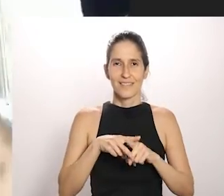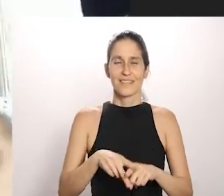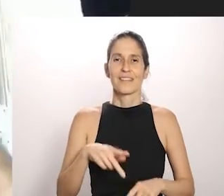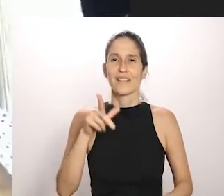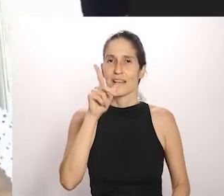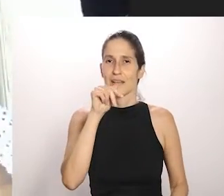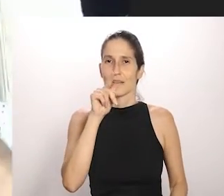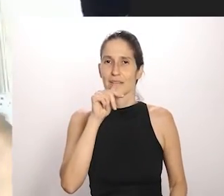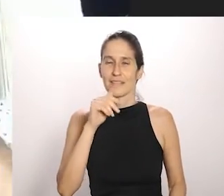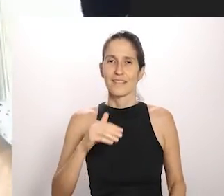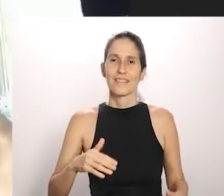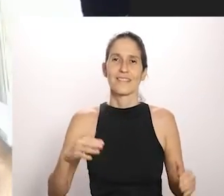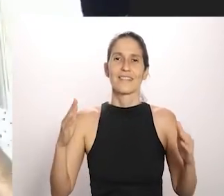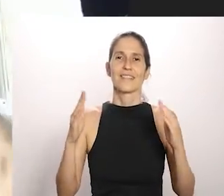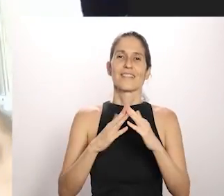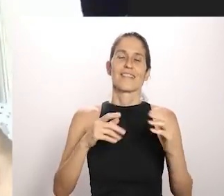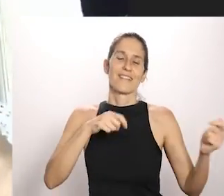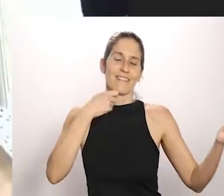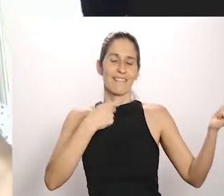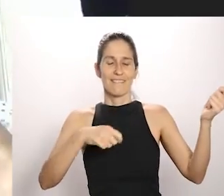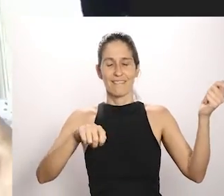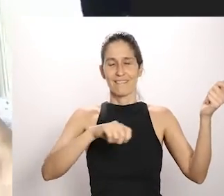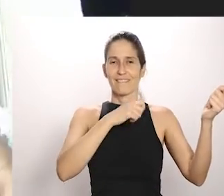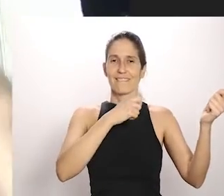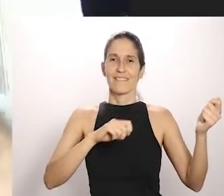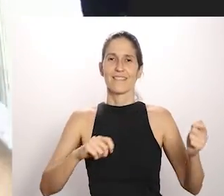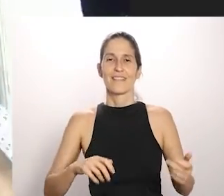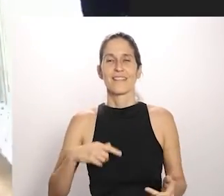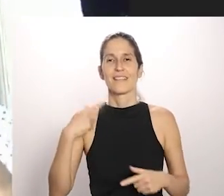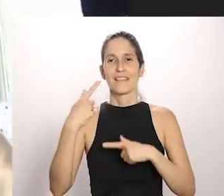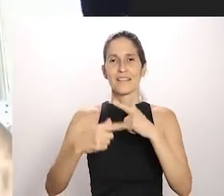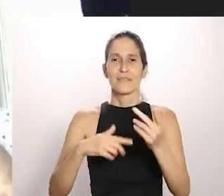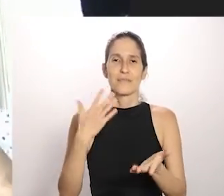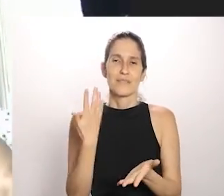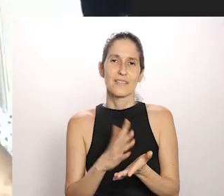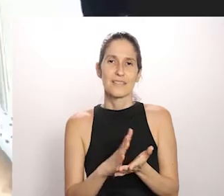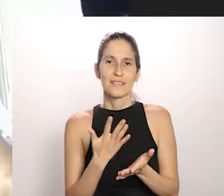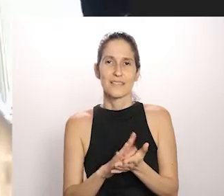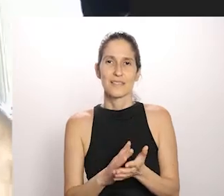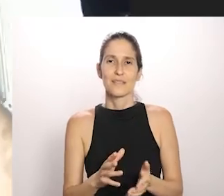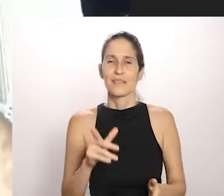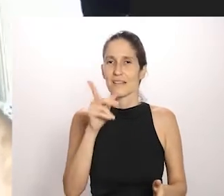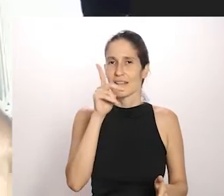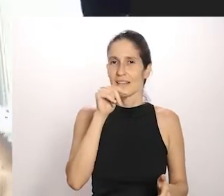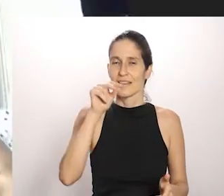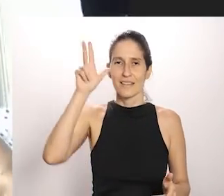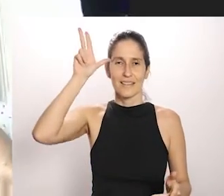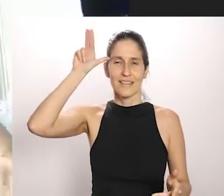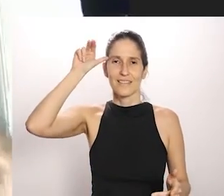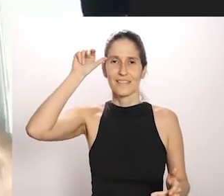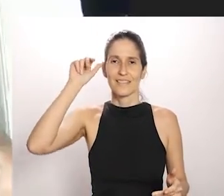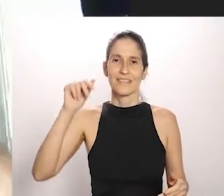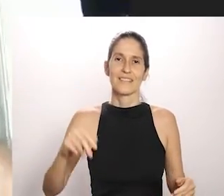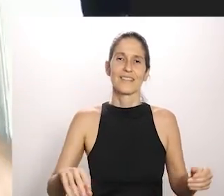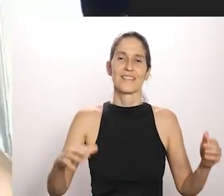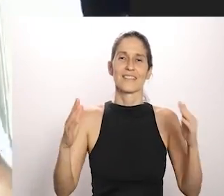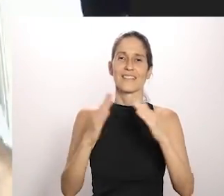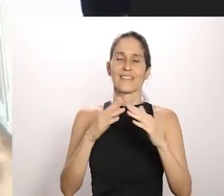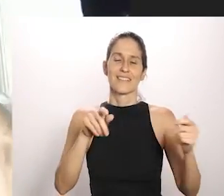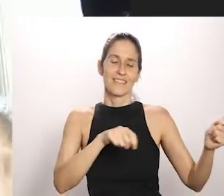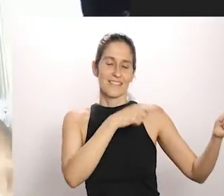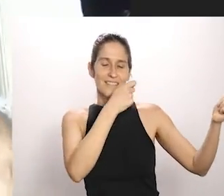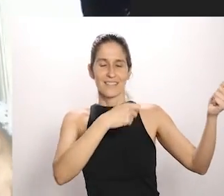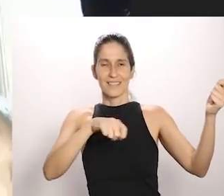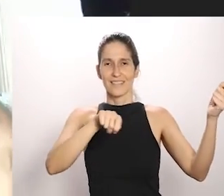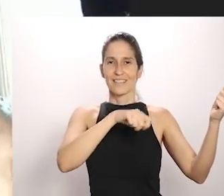lá na casa da rabeca Depois samba cavalo marinho lá na